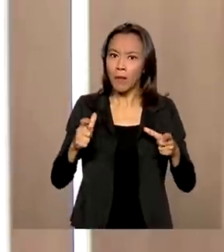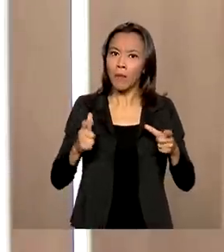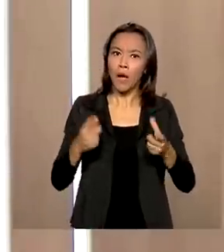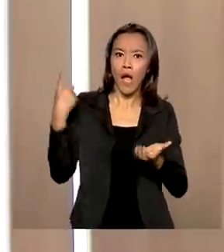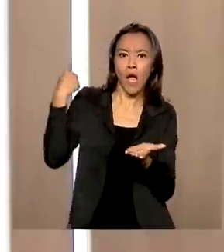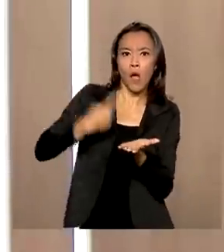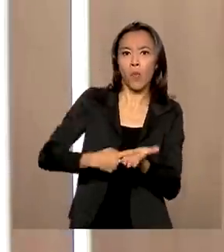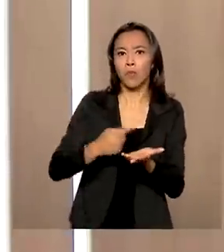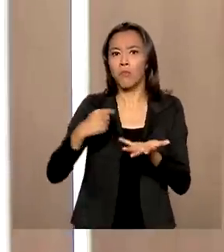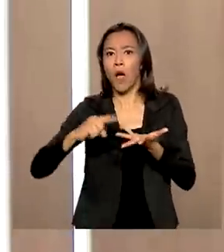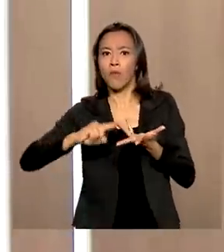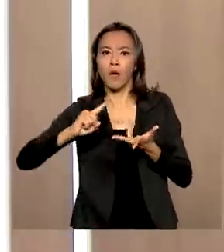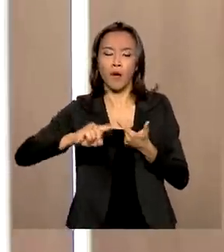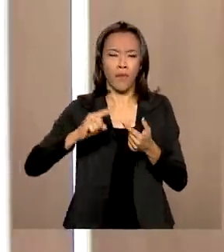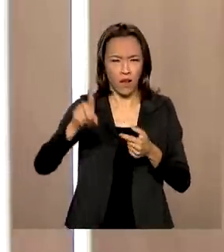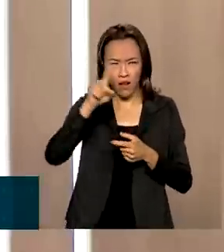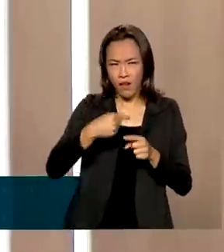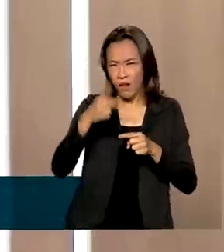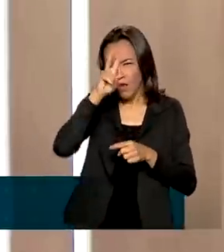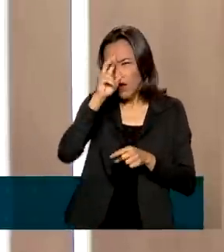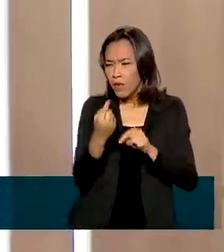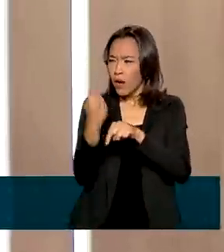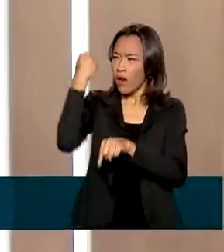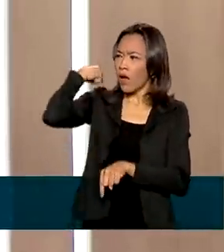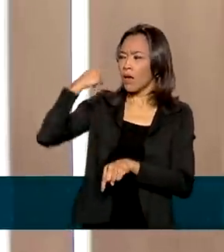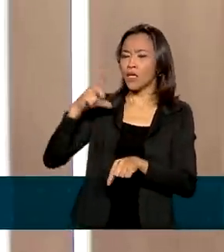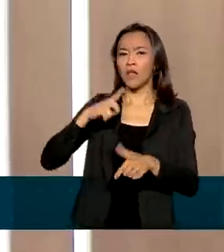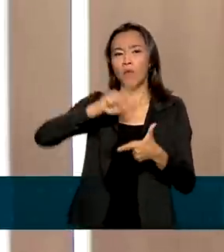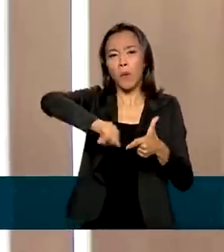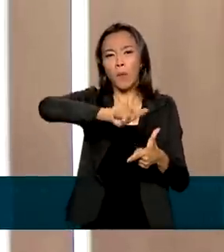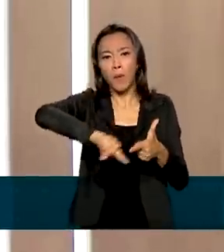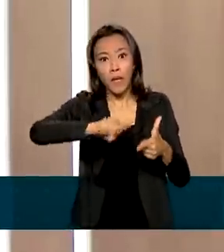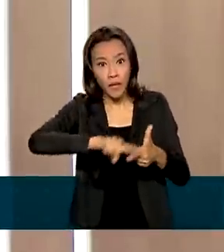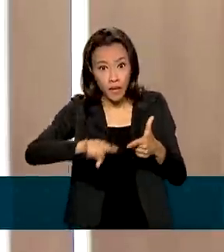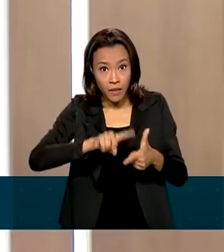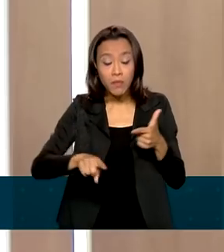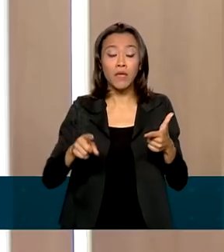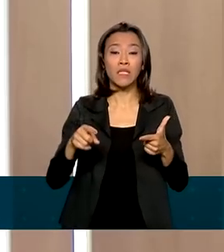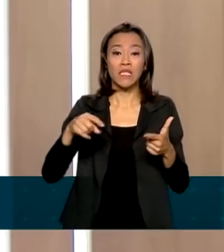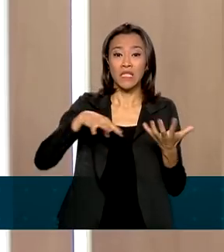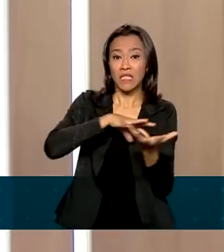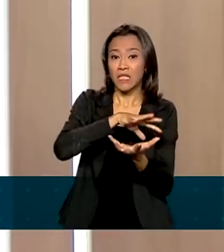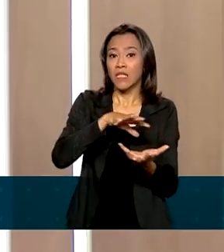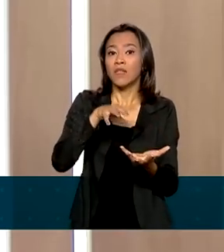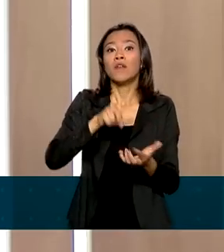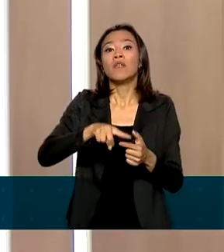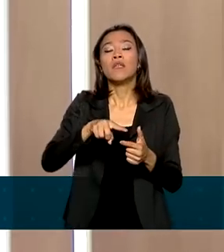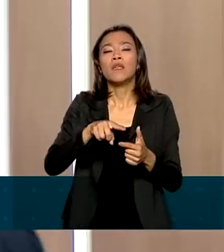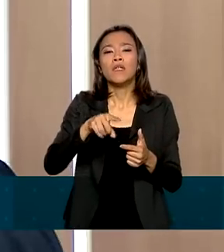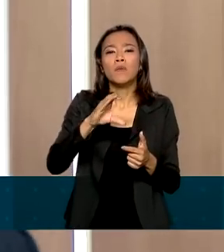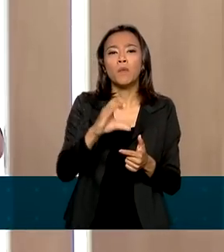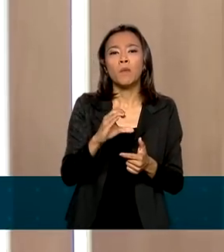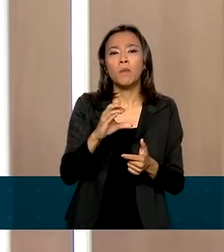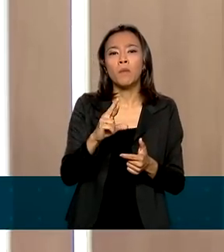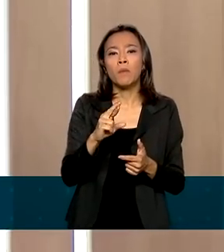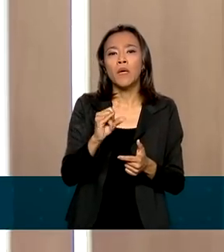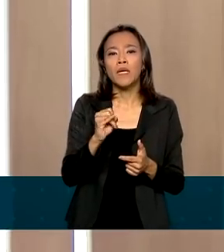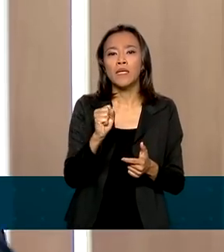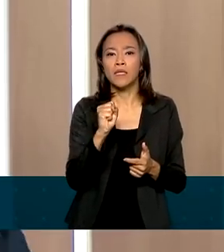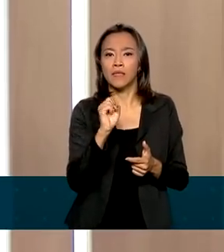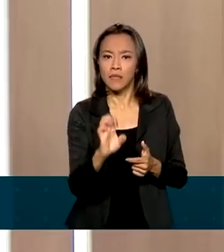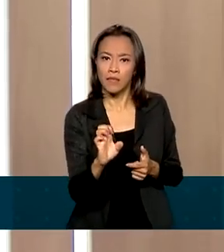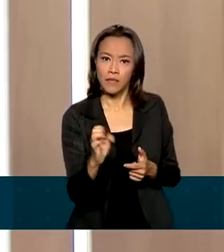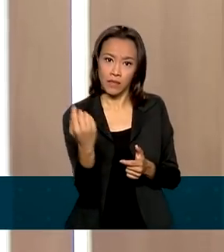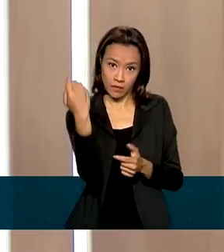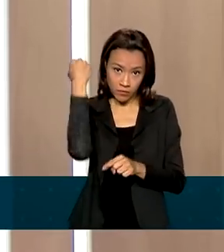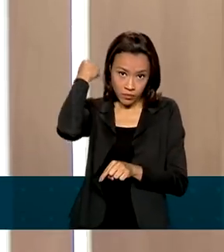tivemos aquela crise famosa, aquela crise financeira, que também ficou conhecida como a crise do subprime, o G20,